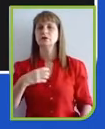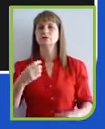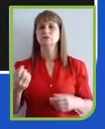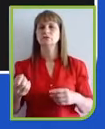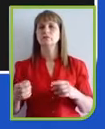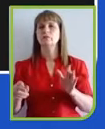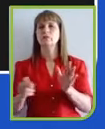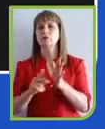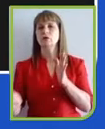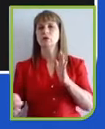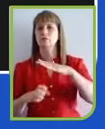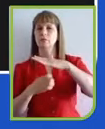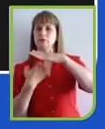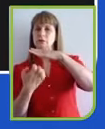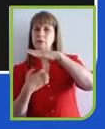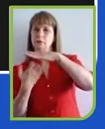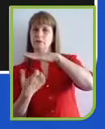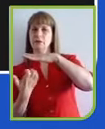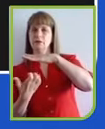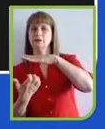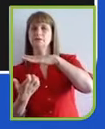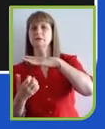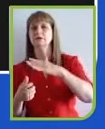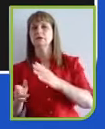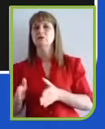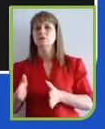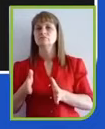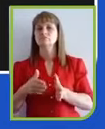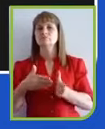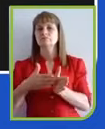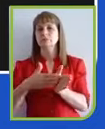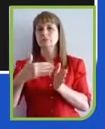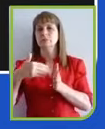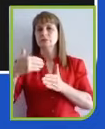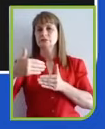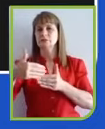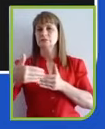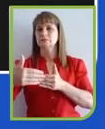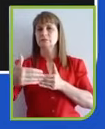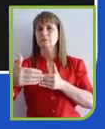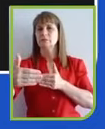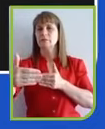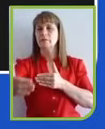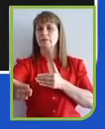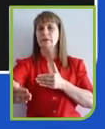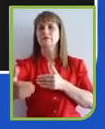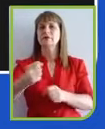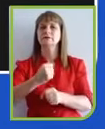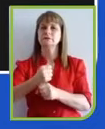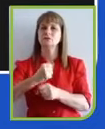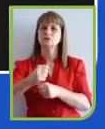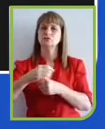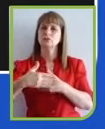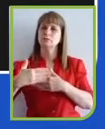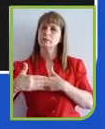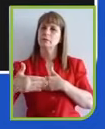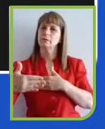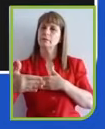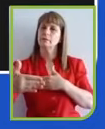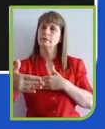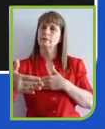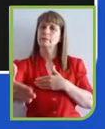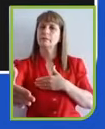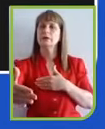construído ao longo de anos. Durante os últimos anos, eu diria que os últimos 20 anos,